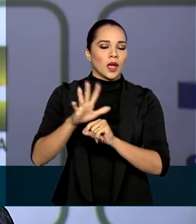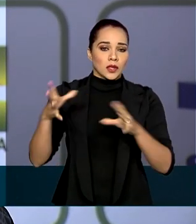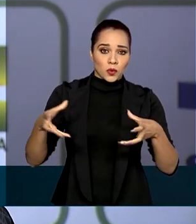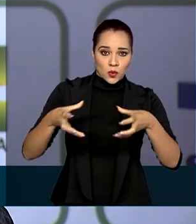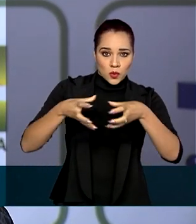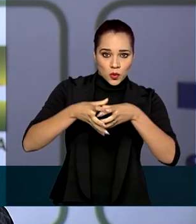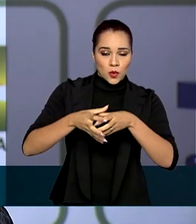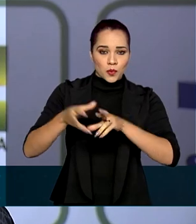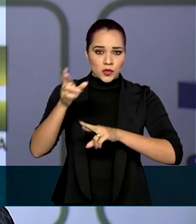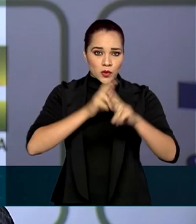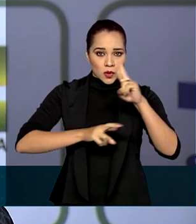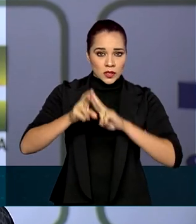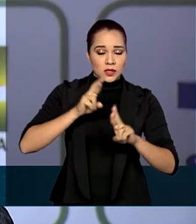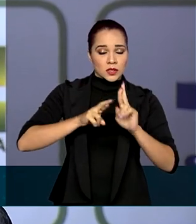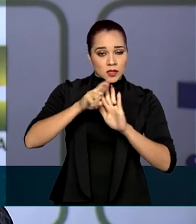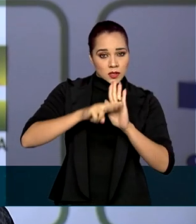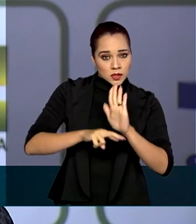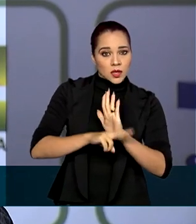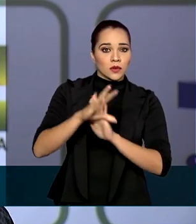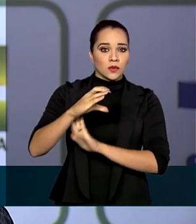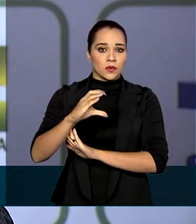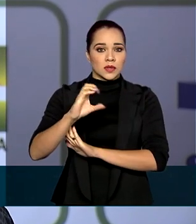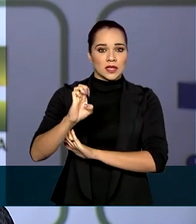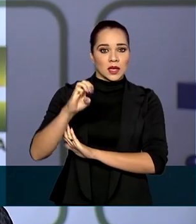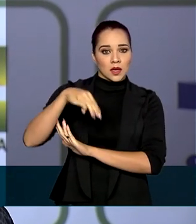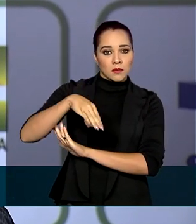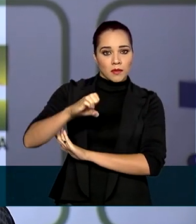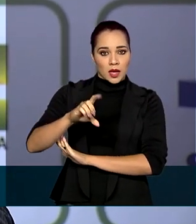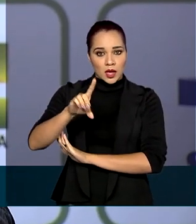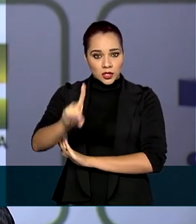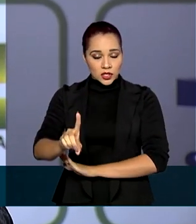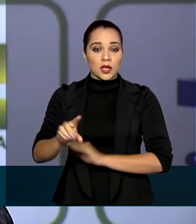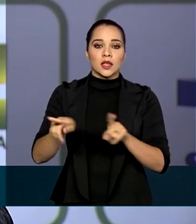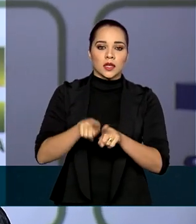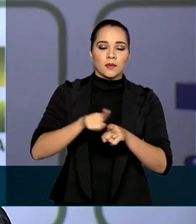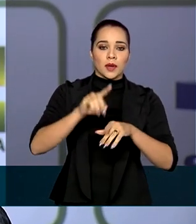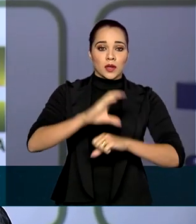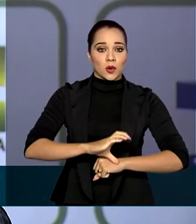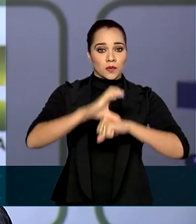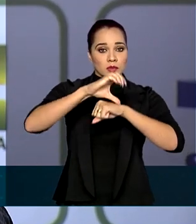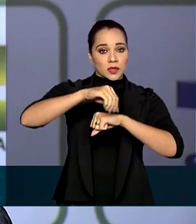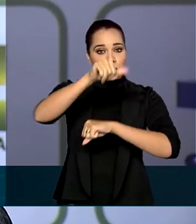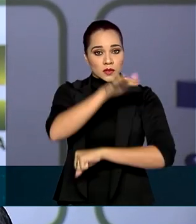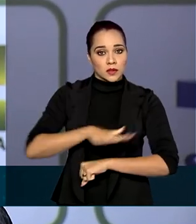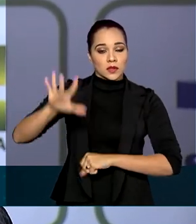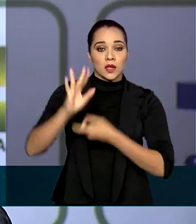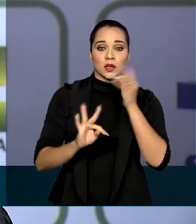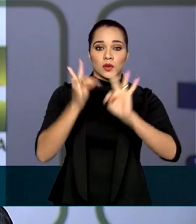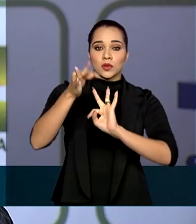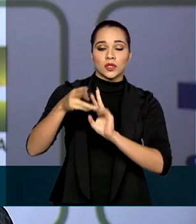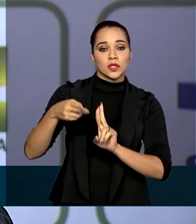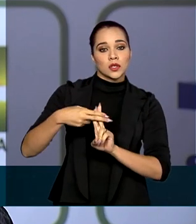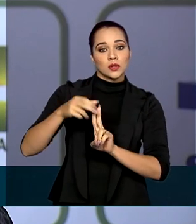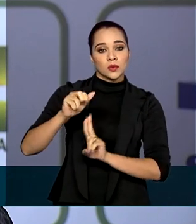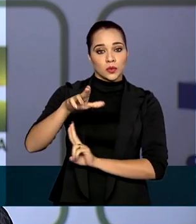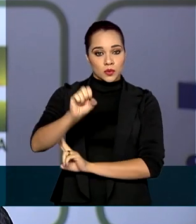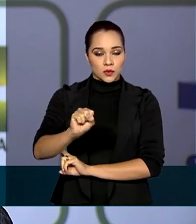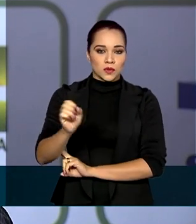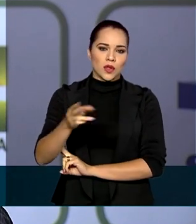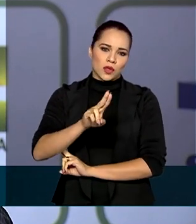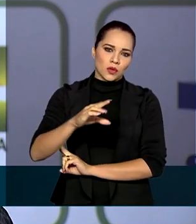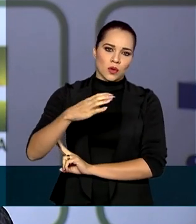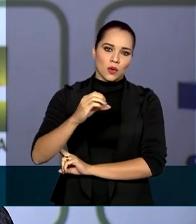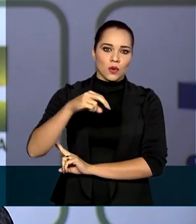Regulação do Mercado de Medicamentos, CEMED, e da Comissão Nacional de Incorporação de Tecnologias no SUS, CONITEC.